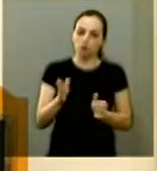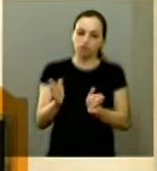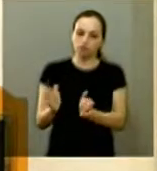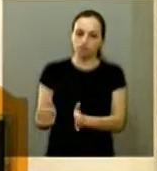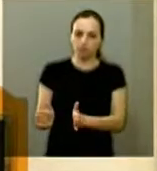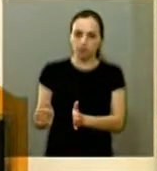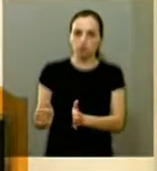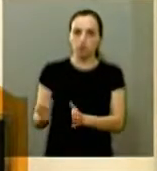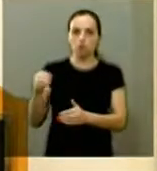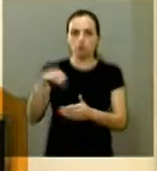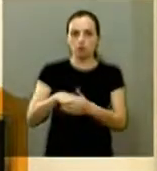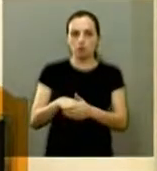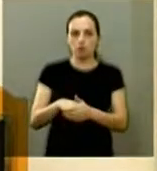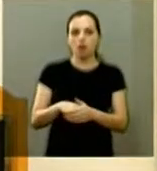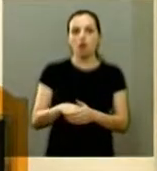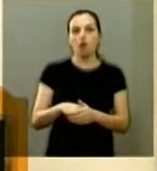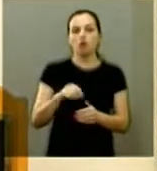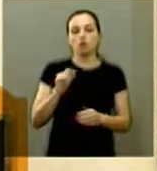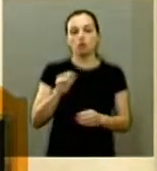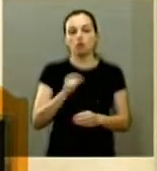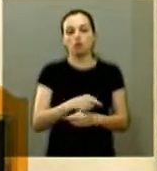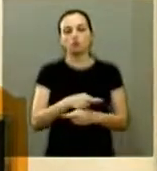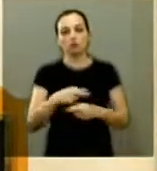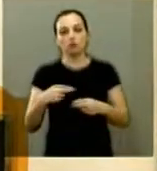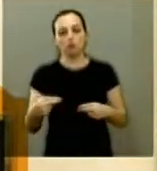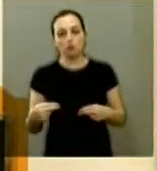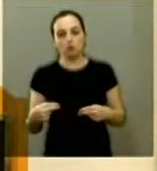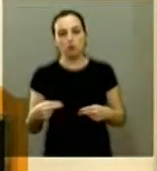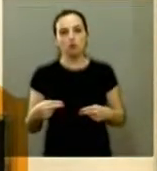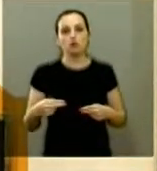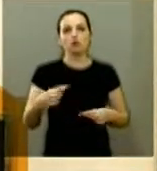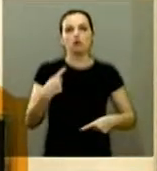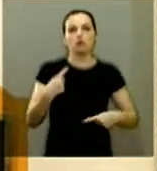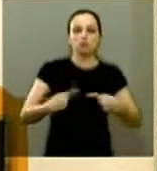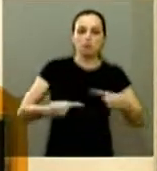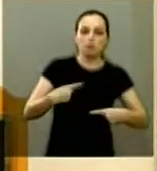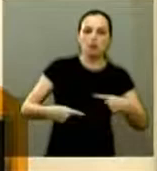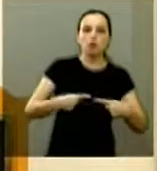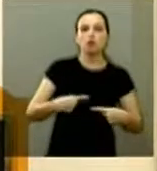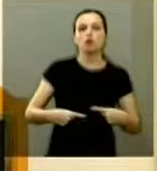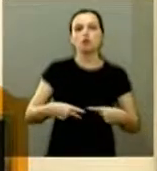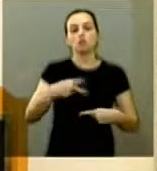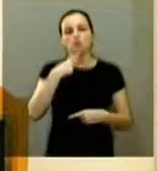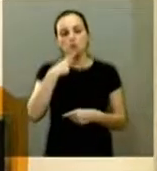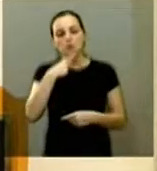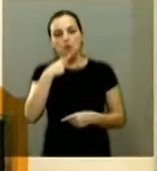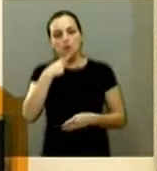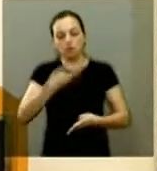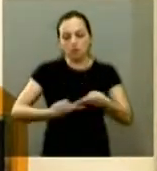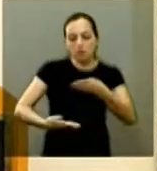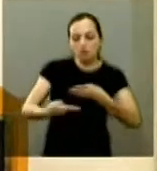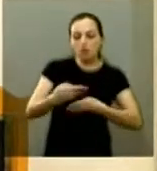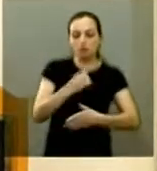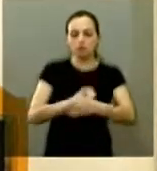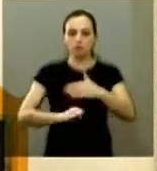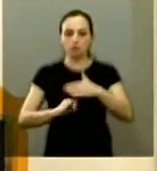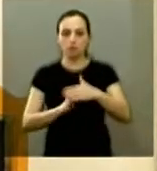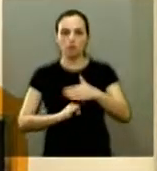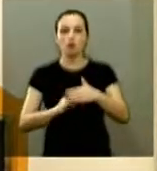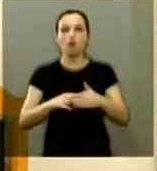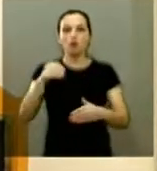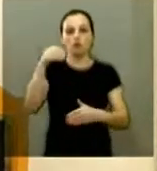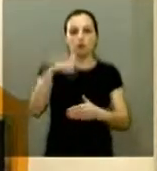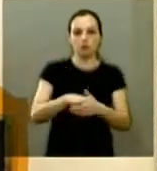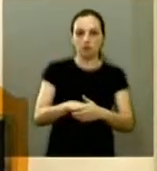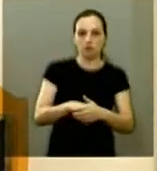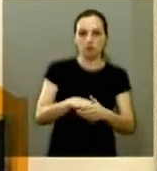de todas as nocividades que assistimos no campo da política partidária das relações institucionais a eleição